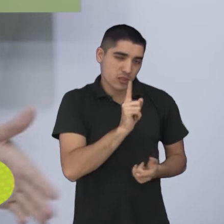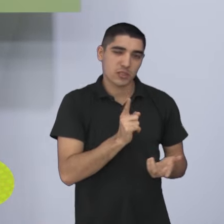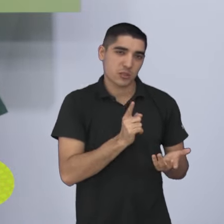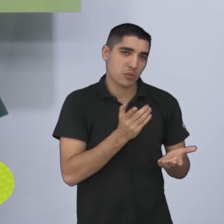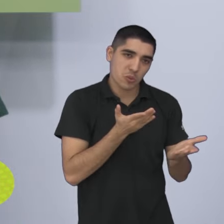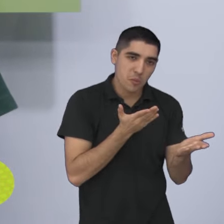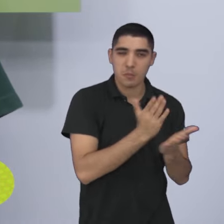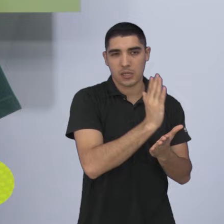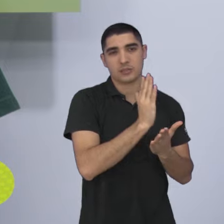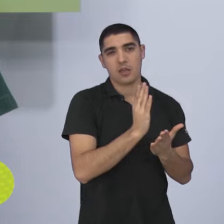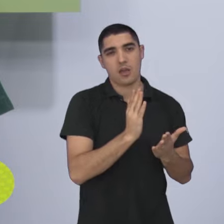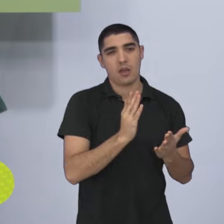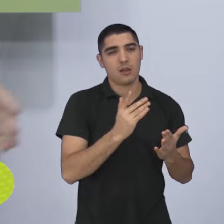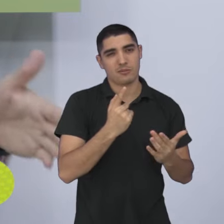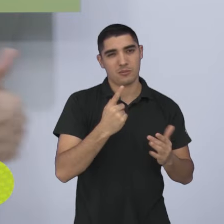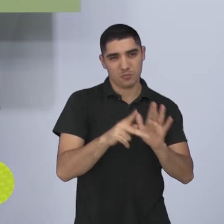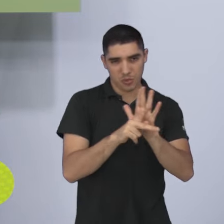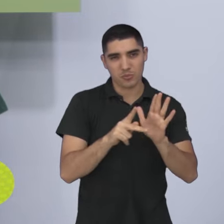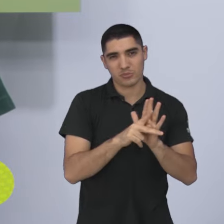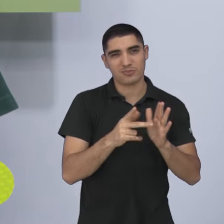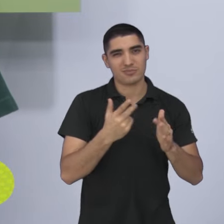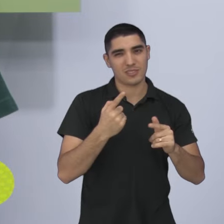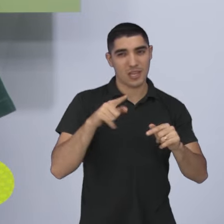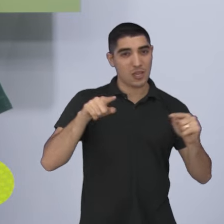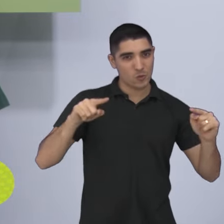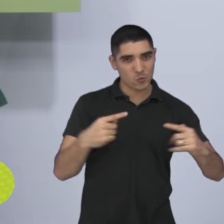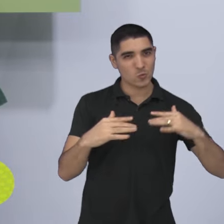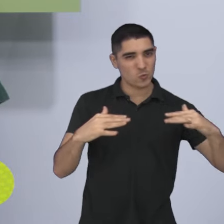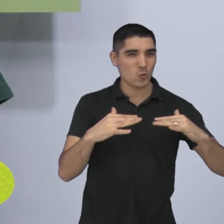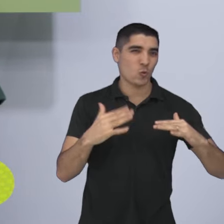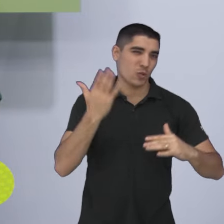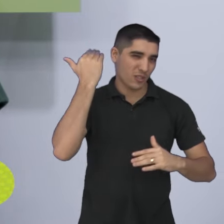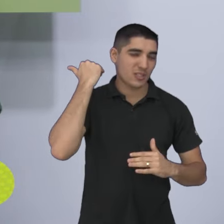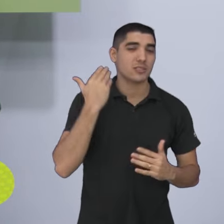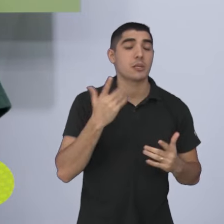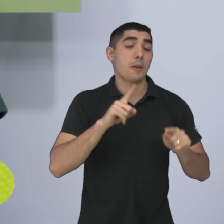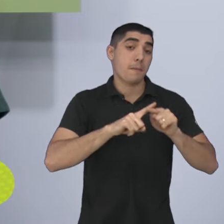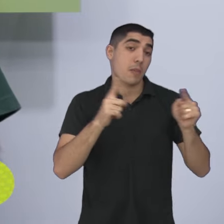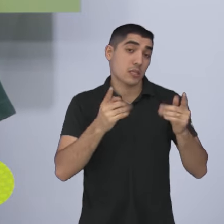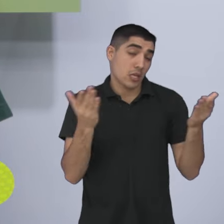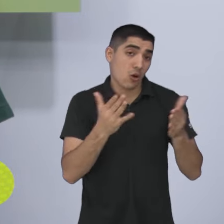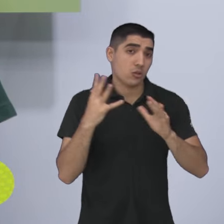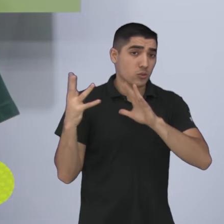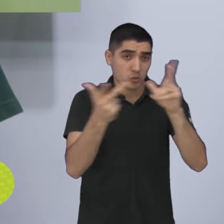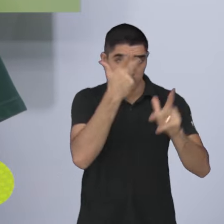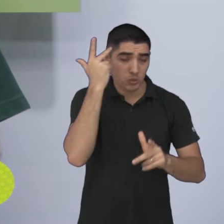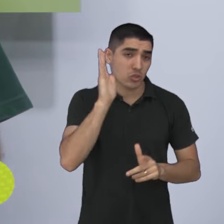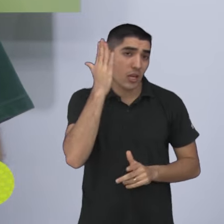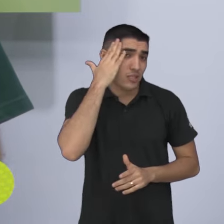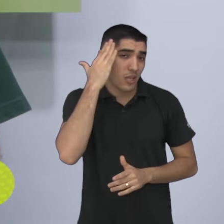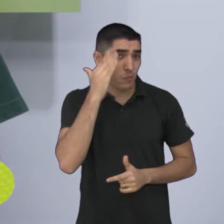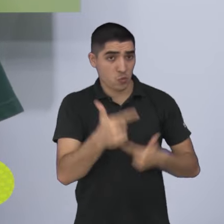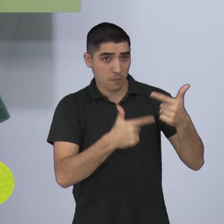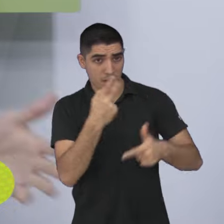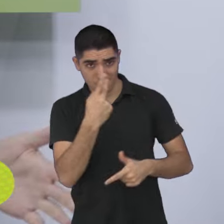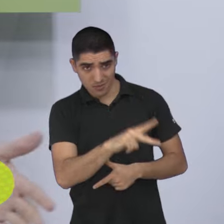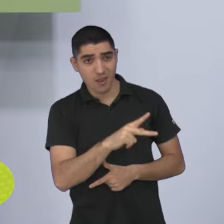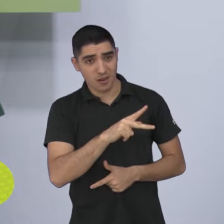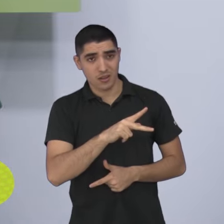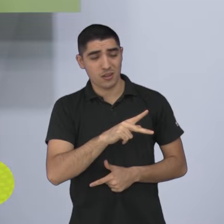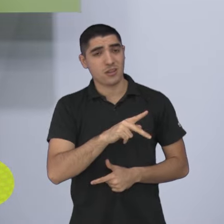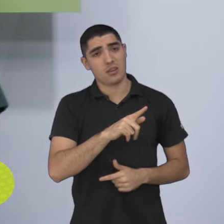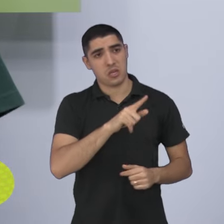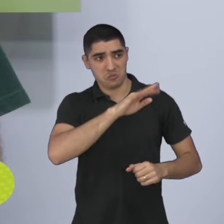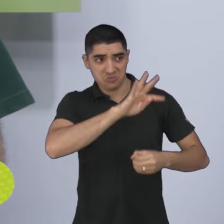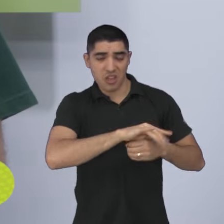mas conseguiu o título da Copa Paulista no ano passado, justamente contra o São José. Então, sabe e está acompanhando esse trabalho do Sérgio Guedes na Portuguesa